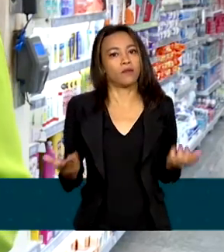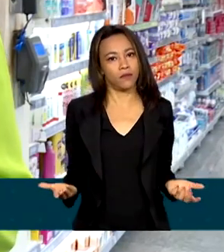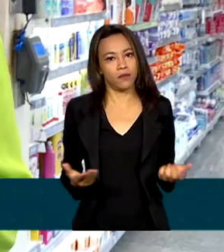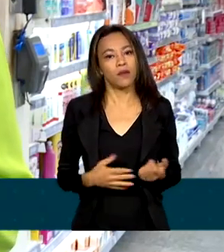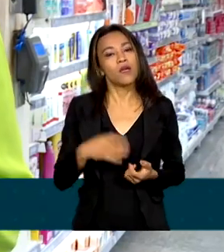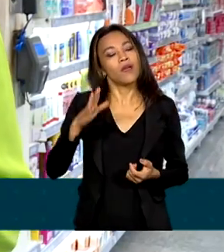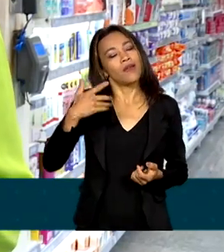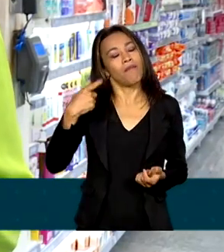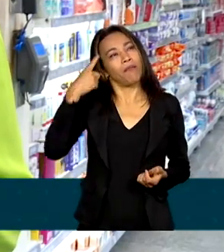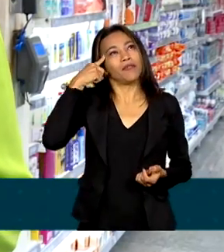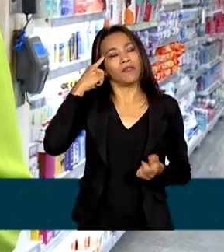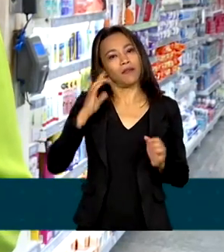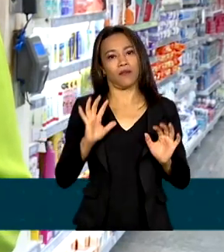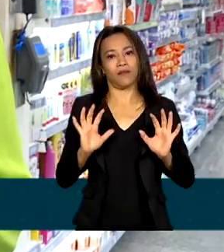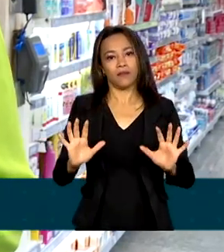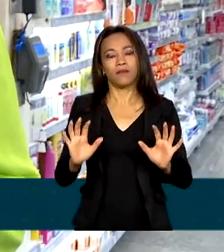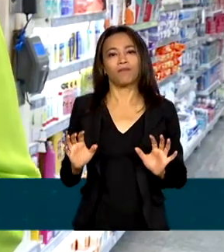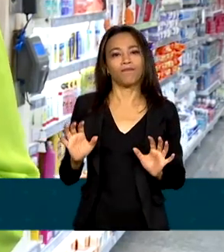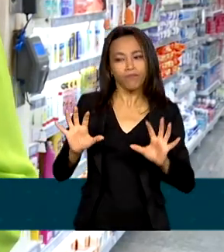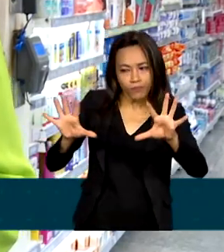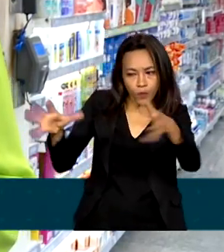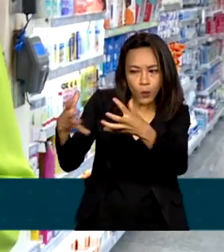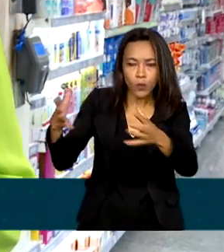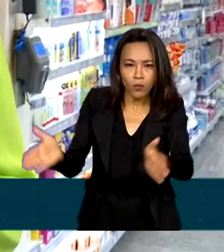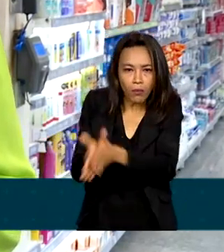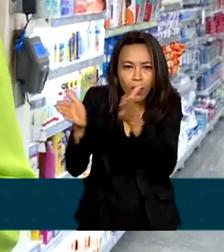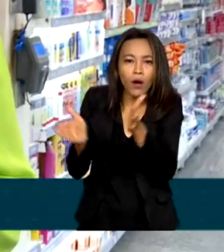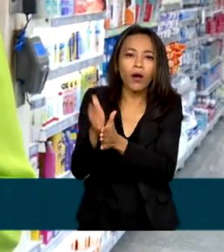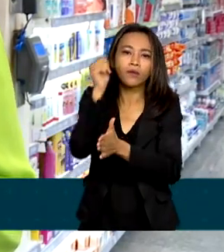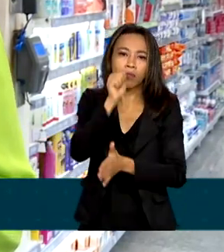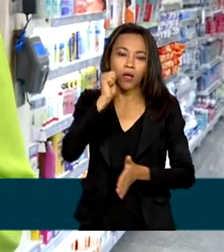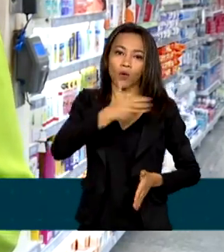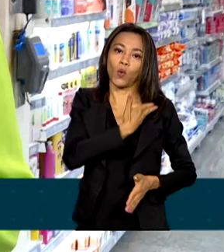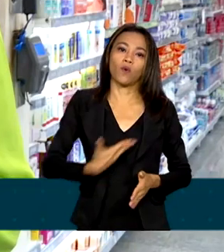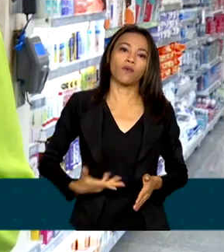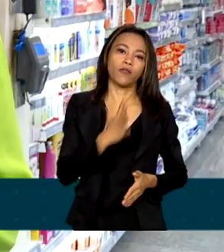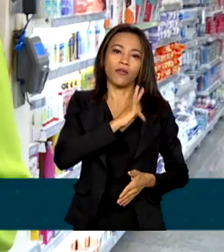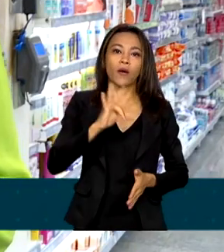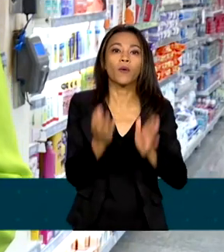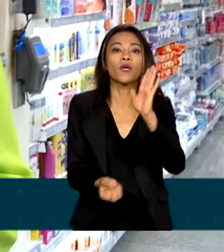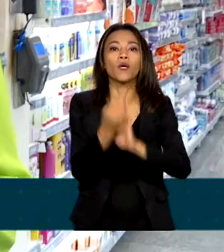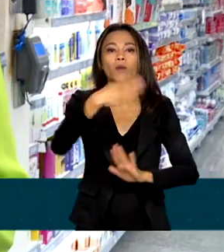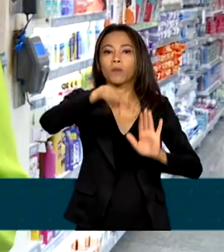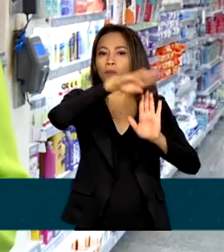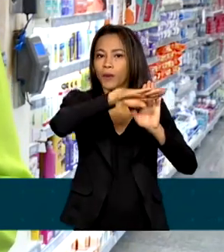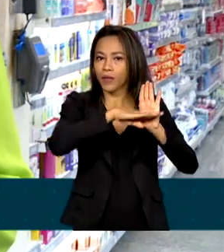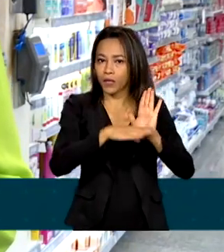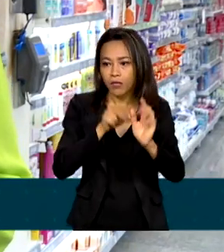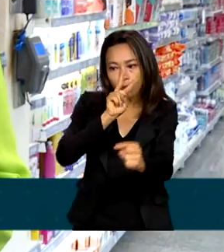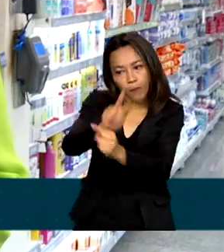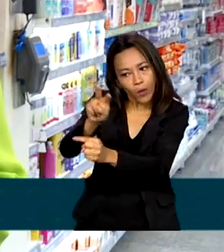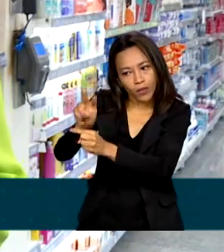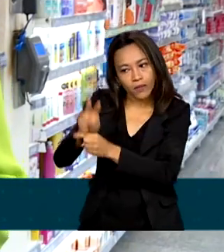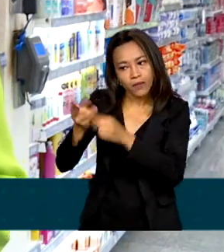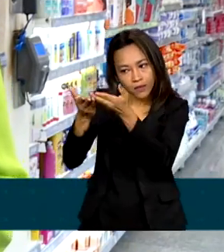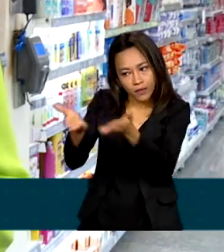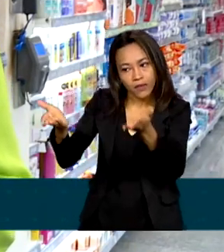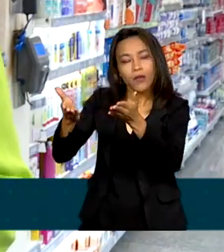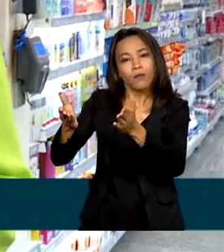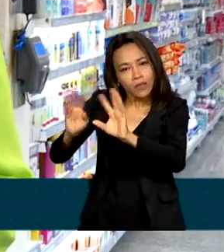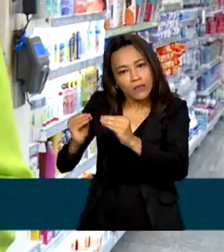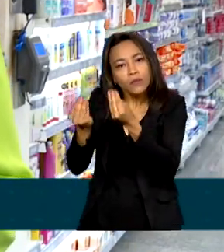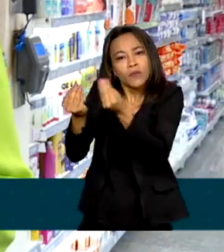E foi pensando justamente na população mais pobre que o governo federal criou o Programa de Proteção e Promoção da